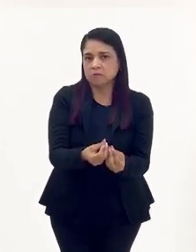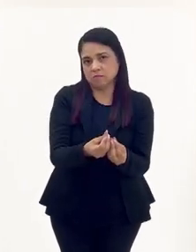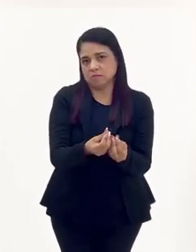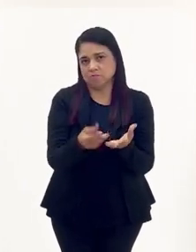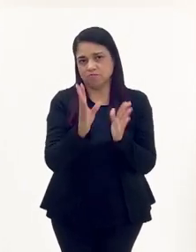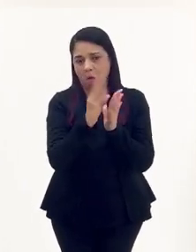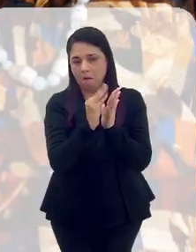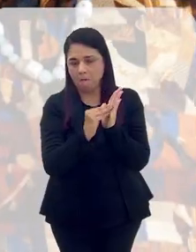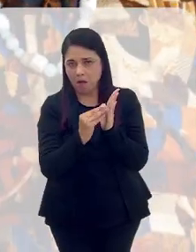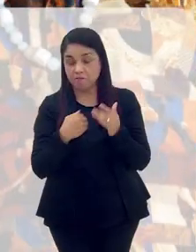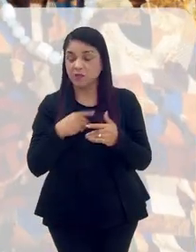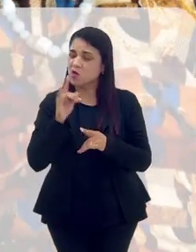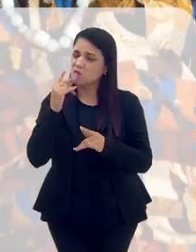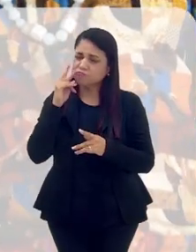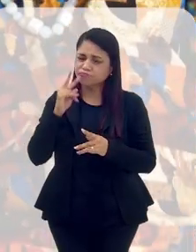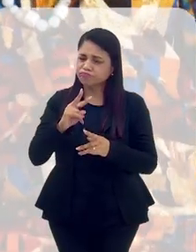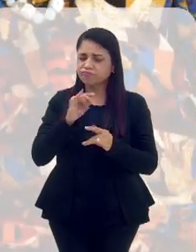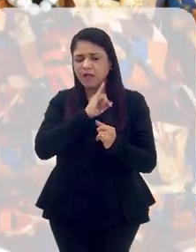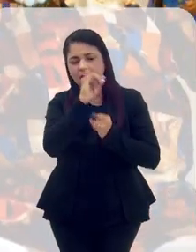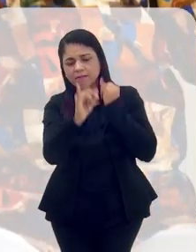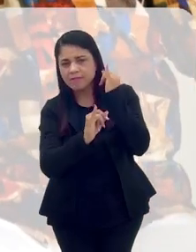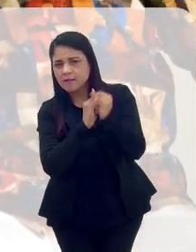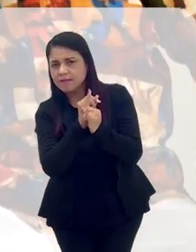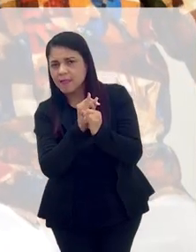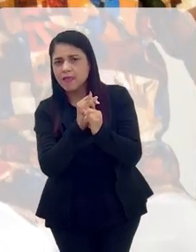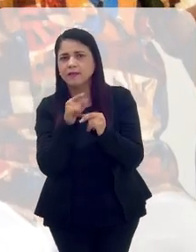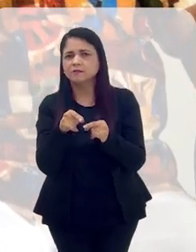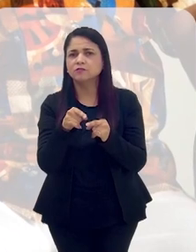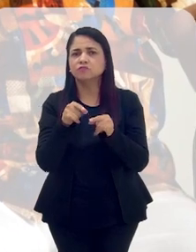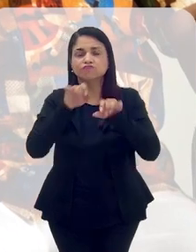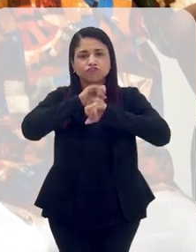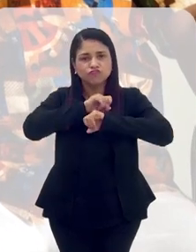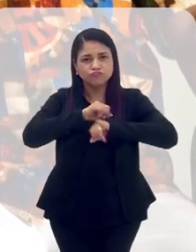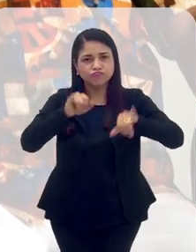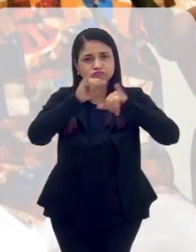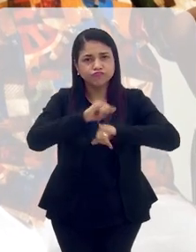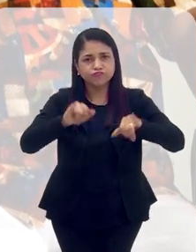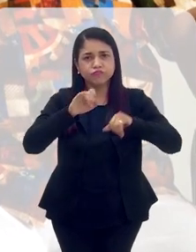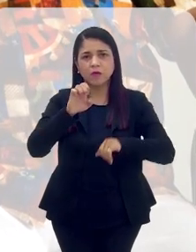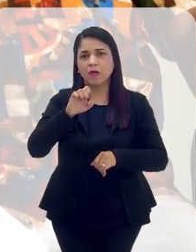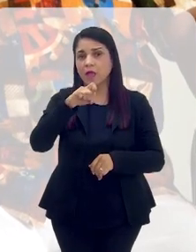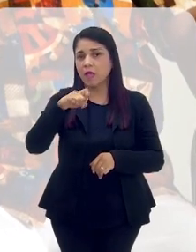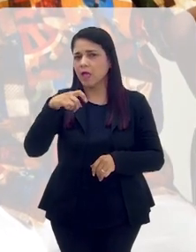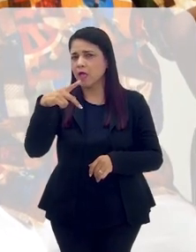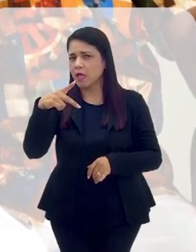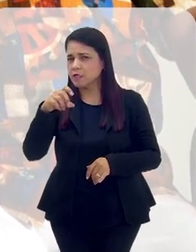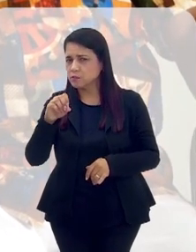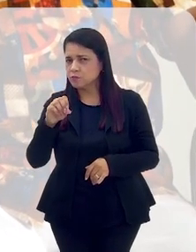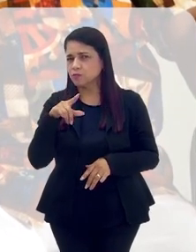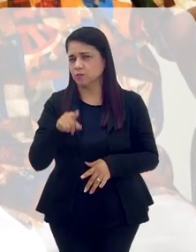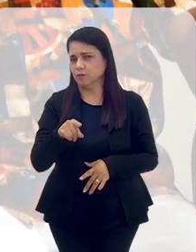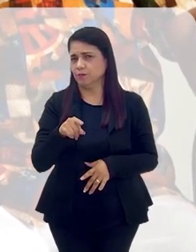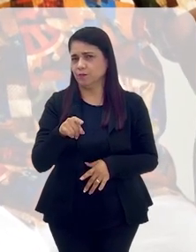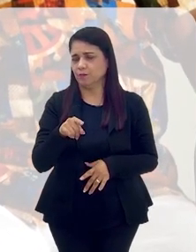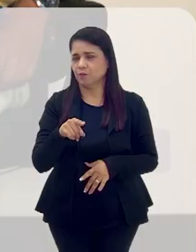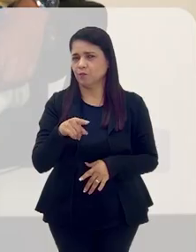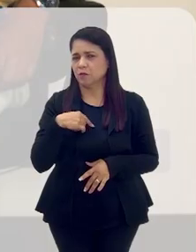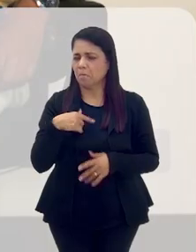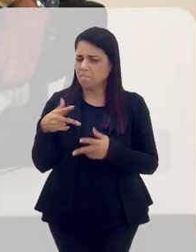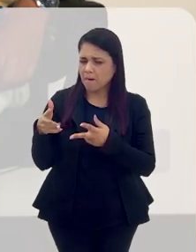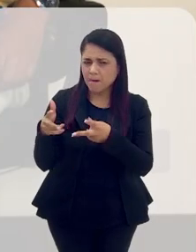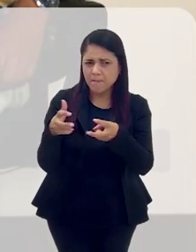coisa que eu ando vendo na internet agora, com essa coisa que está divulgando a Expo, eu tenho visto muito, né?